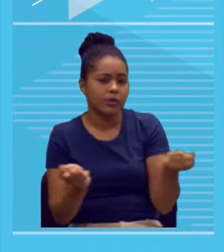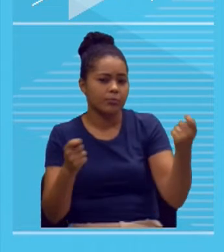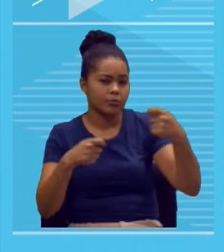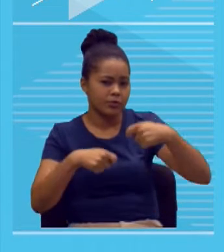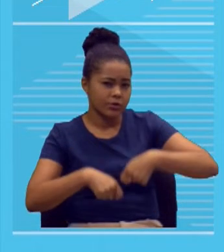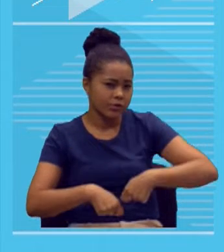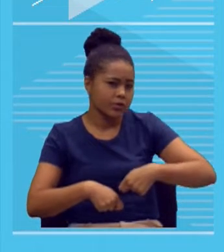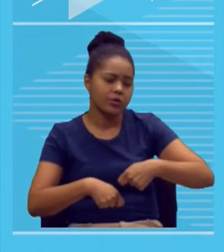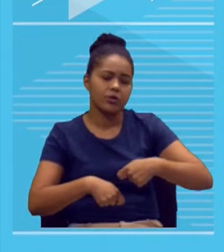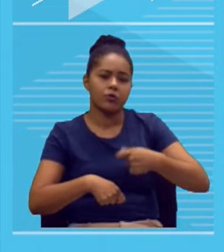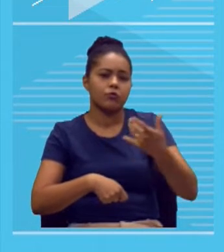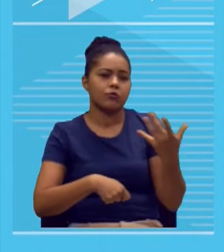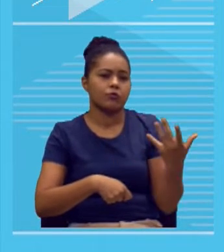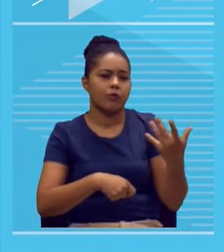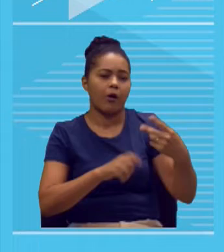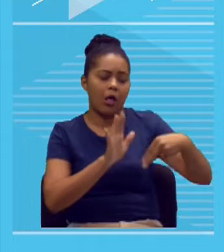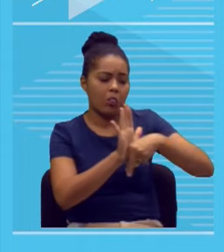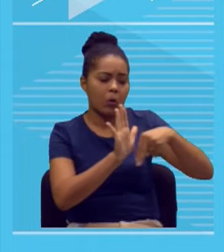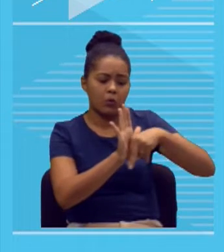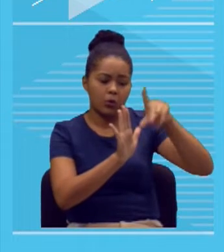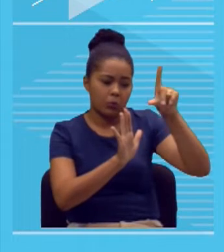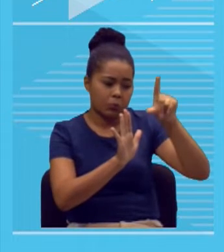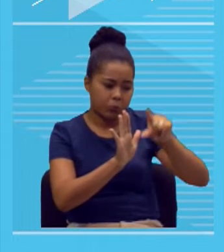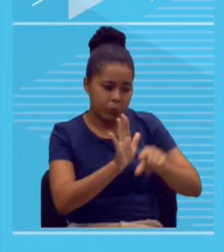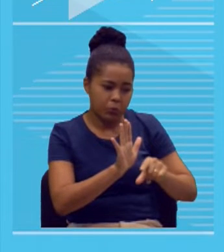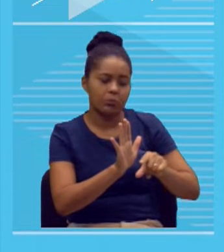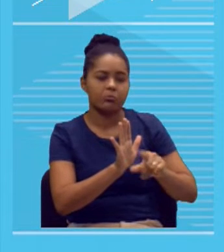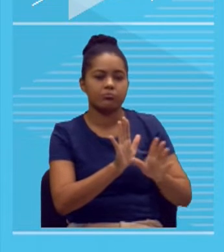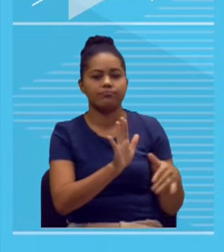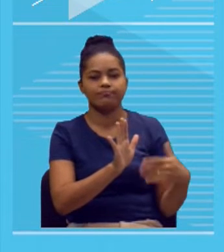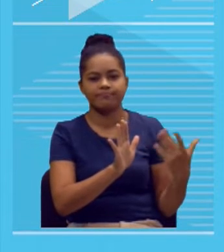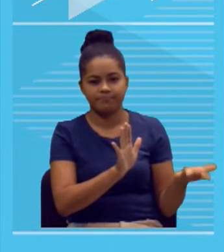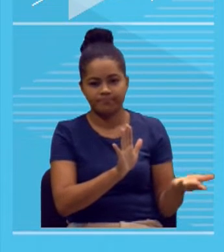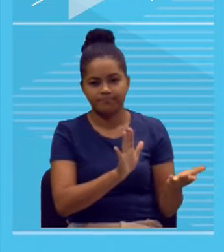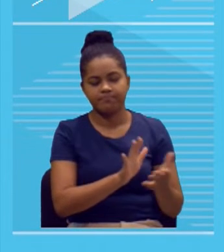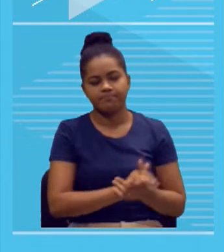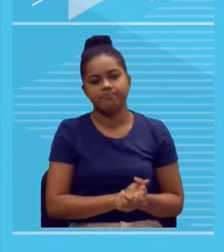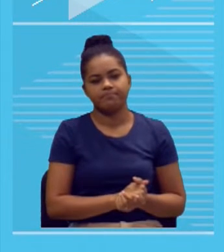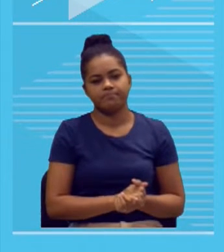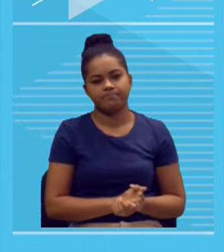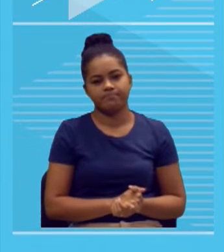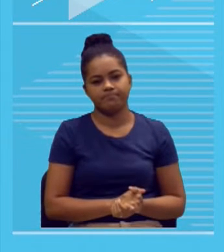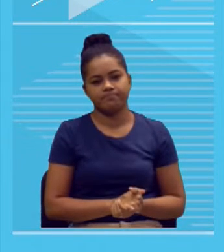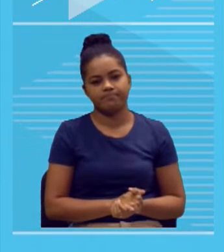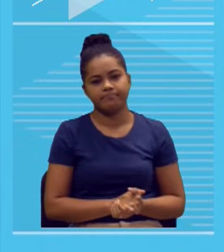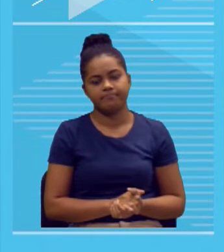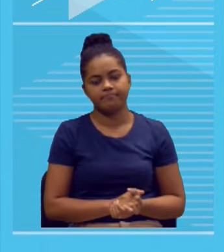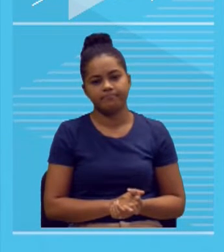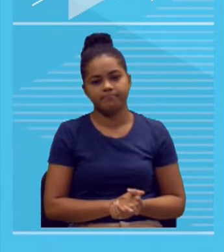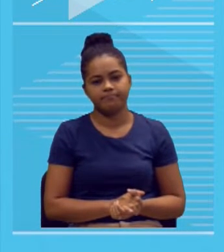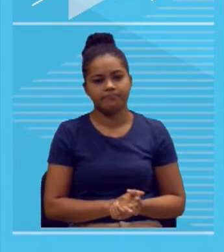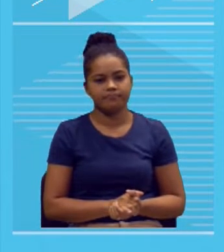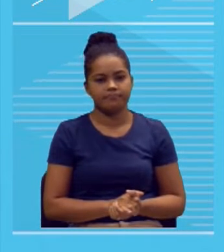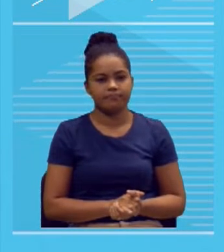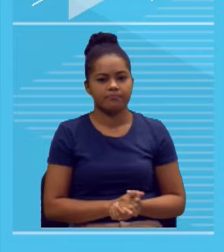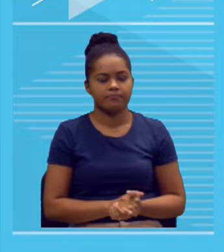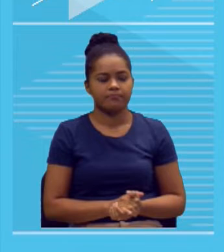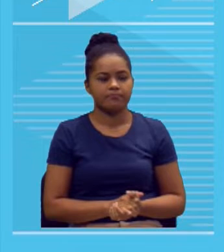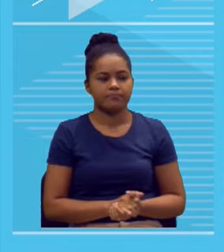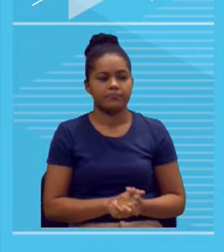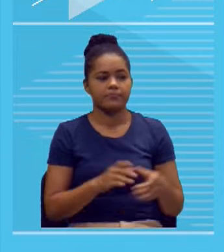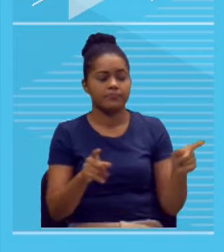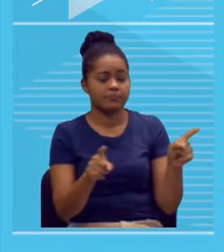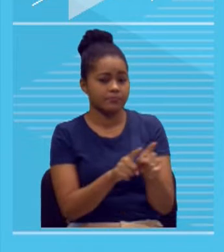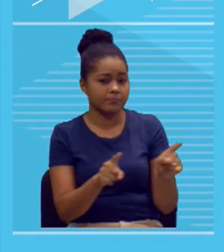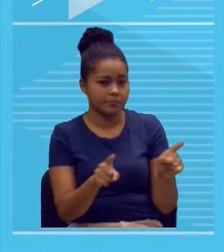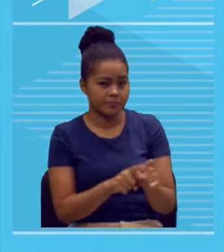podem fazer com que sua nota desça de nível, com que, por exemplo, você não tenha o nível máximo, que é 5, desça para o nível 4, tá? A quantidade